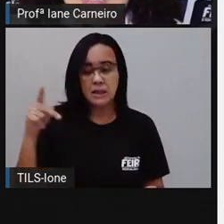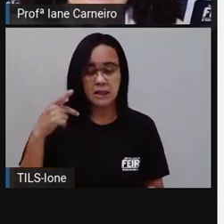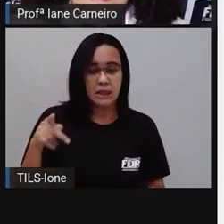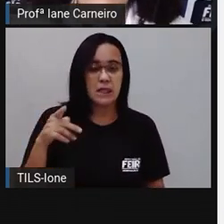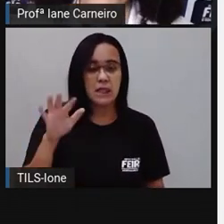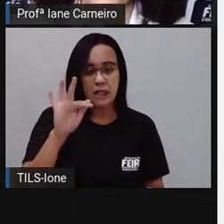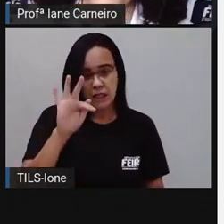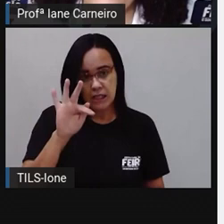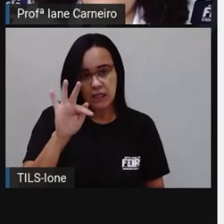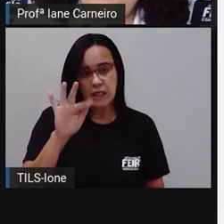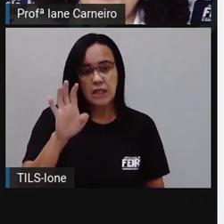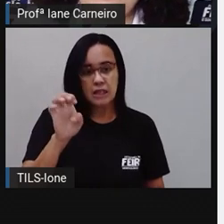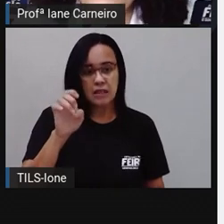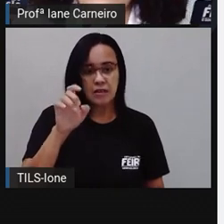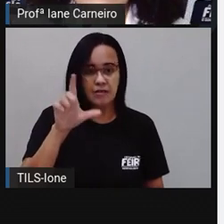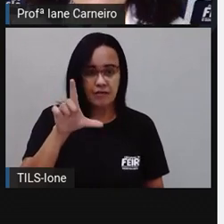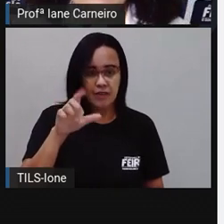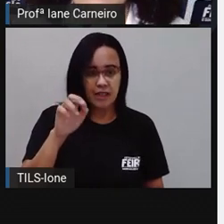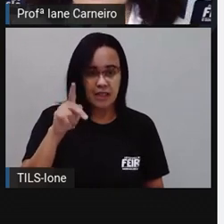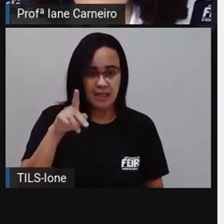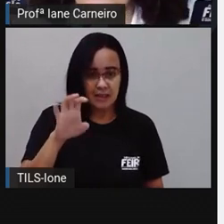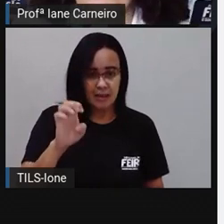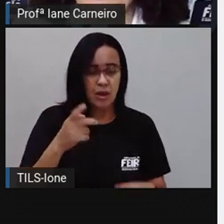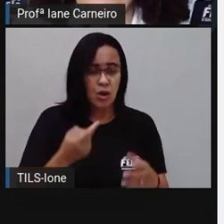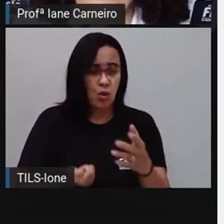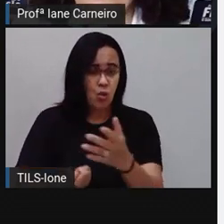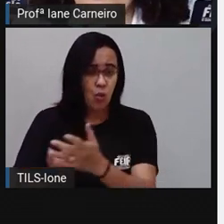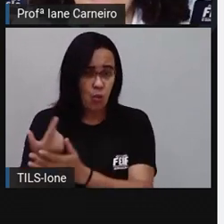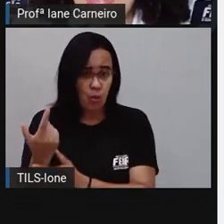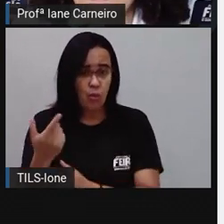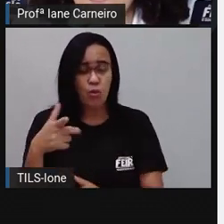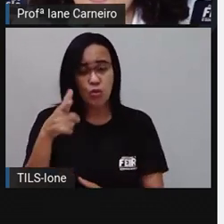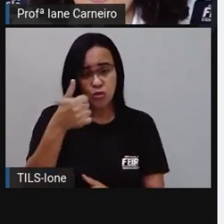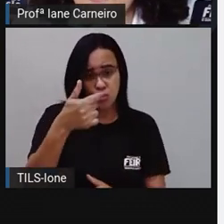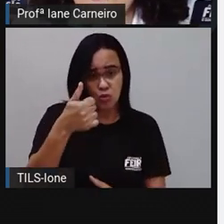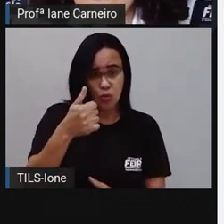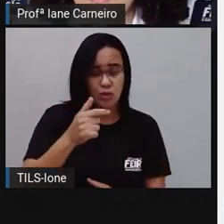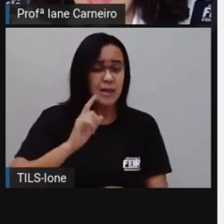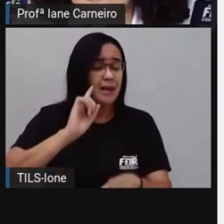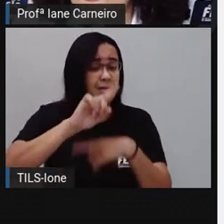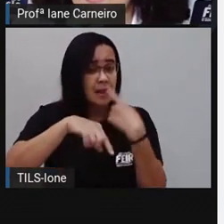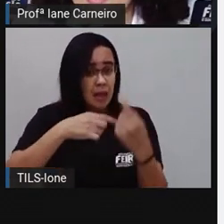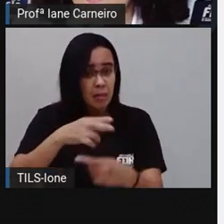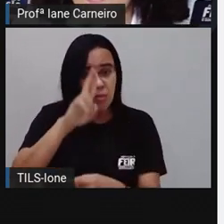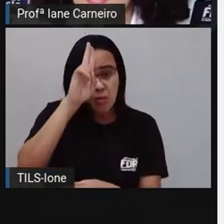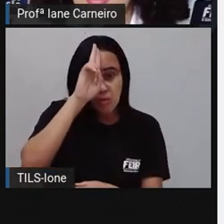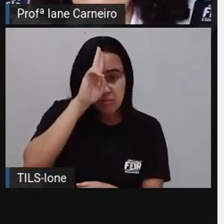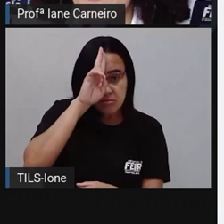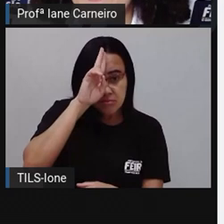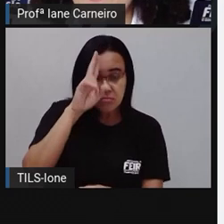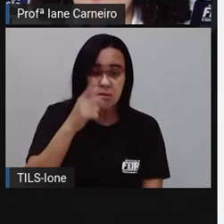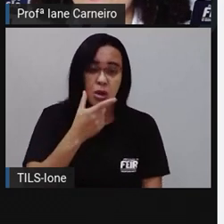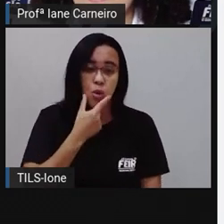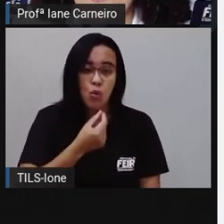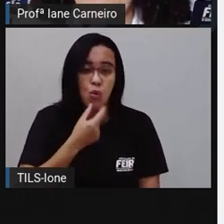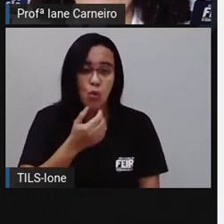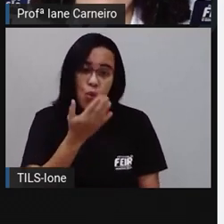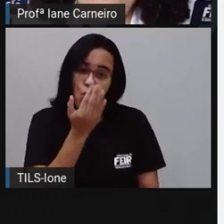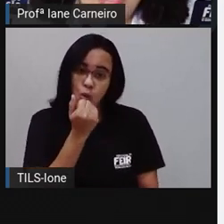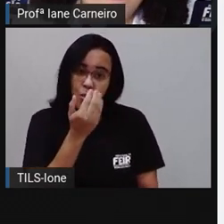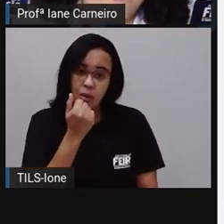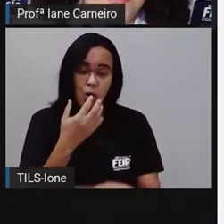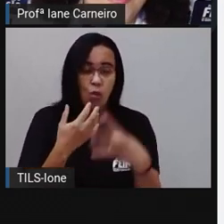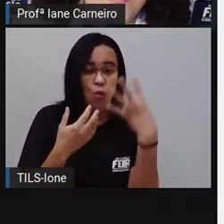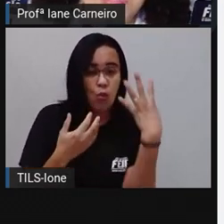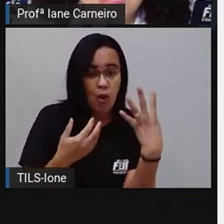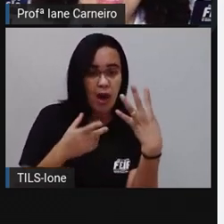bananas. Após o almoço, ele comeu quatro. Repetiu aqui, ó. Após o almoço, ele comeu